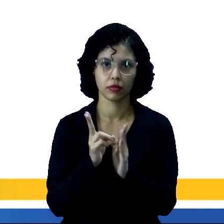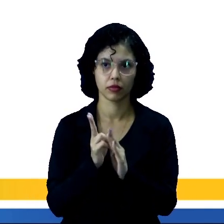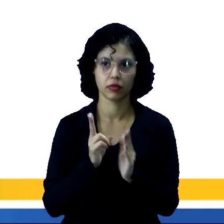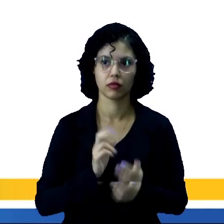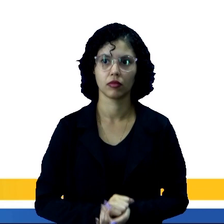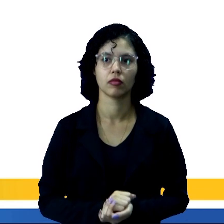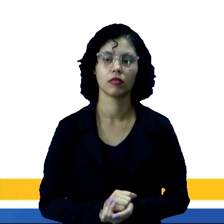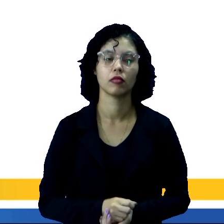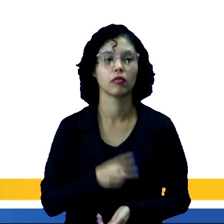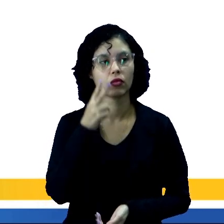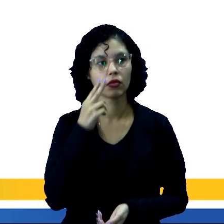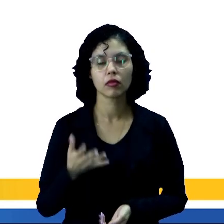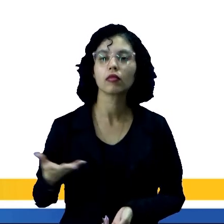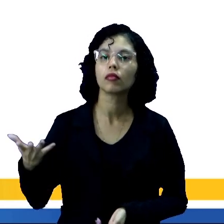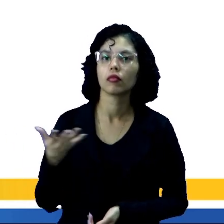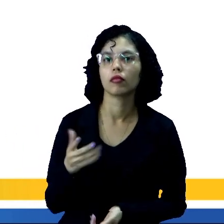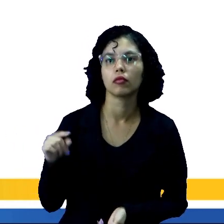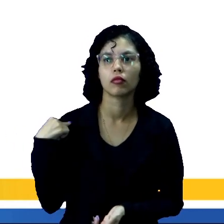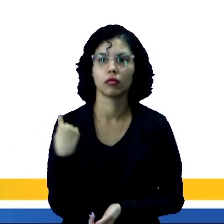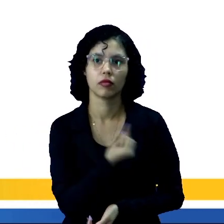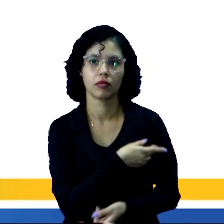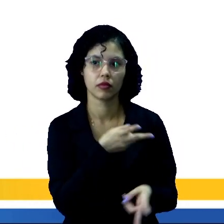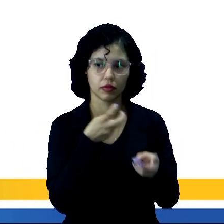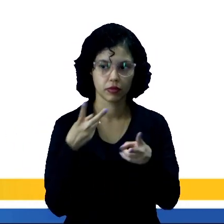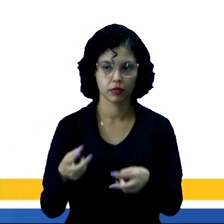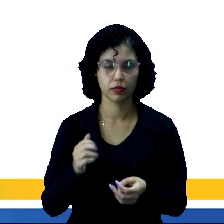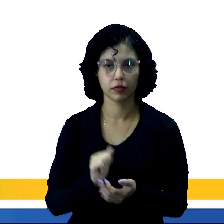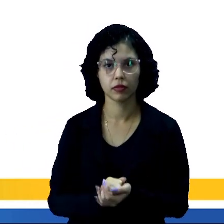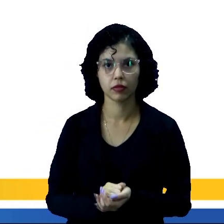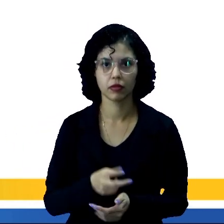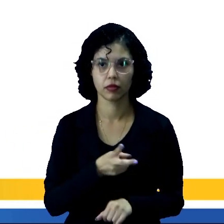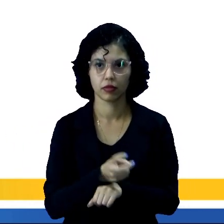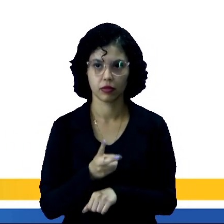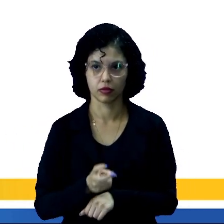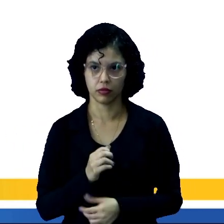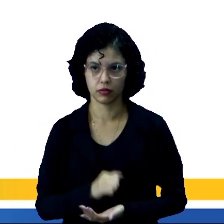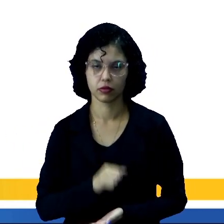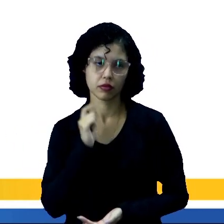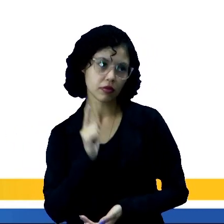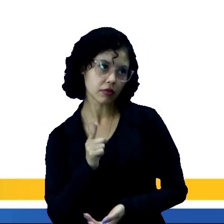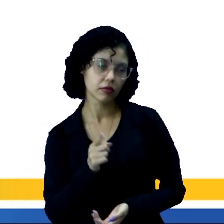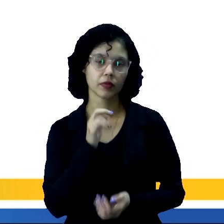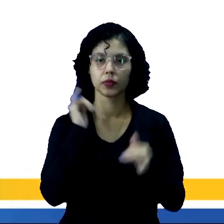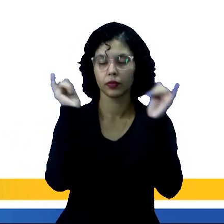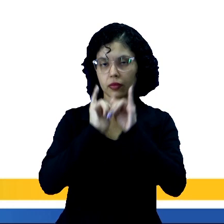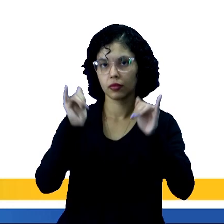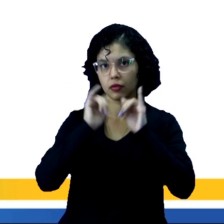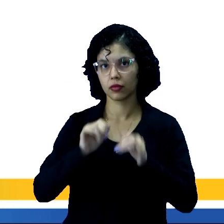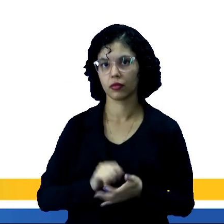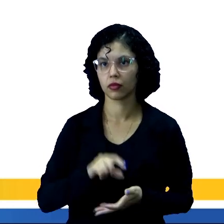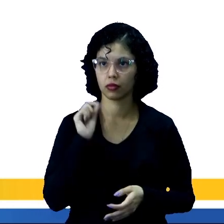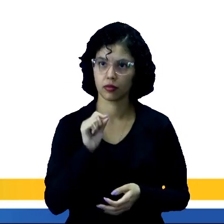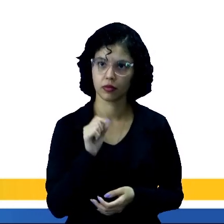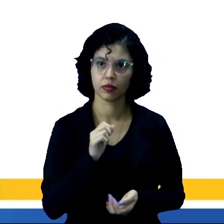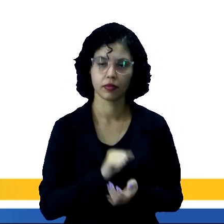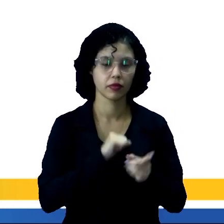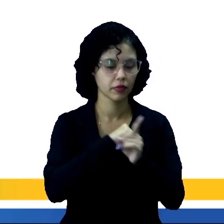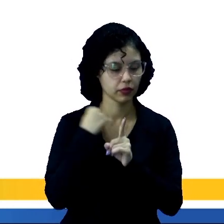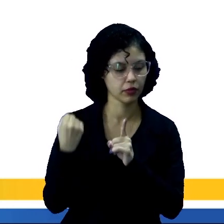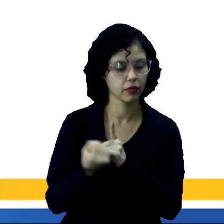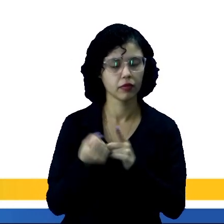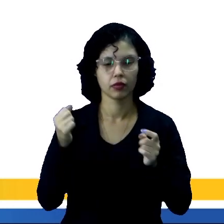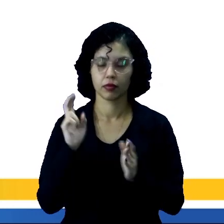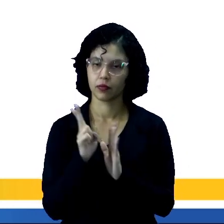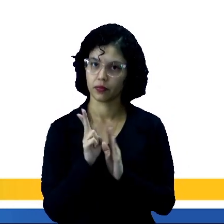Então, veja bem, basicamente, nós podemos extrair daqui a informação de que as sociedades